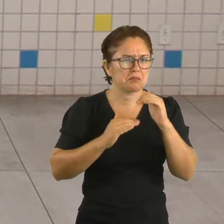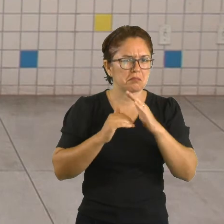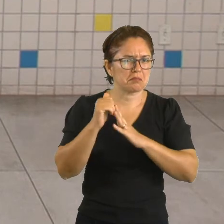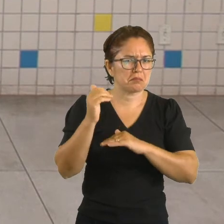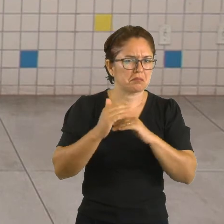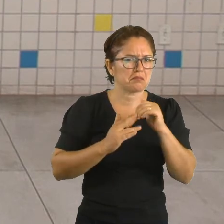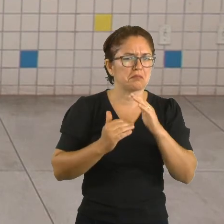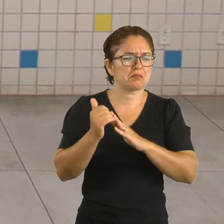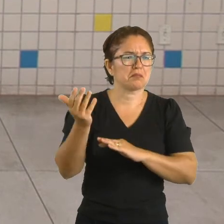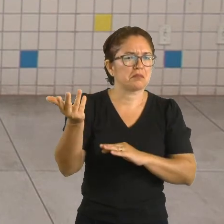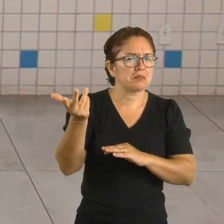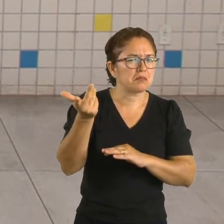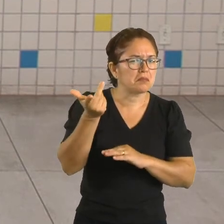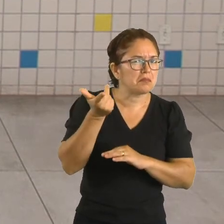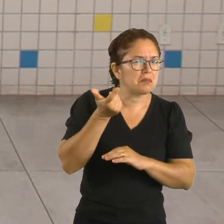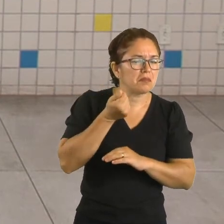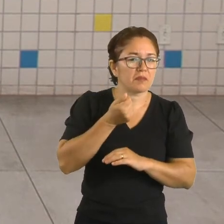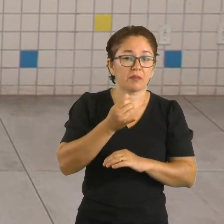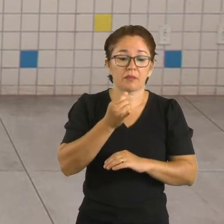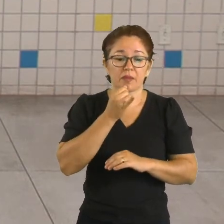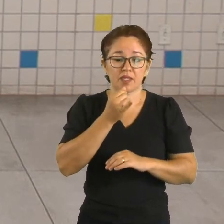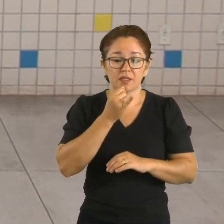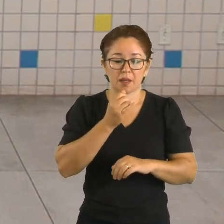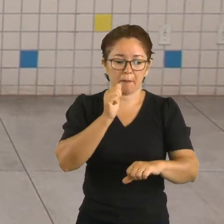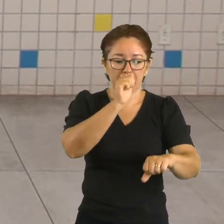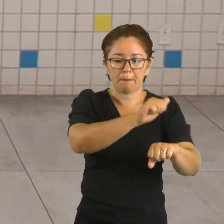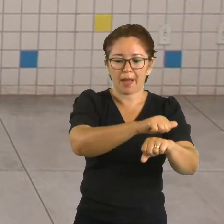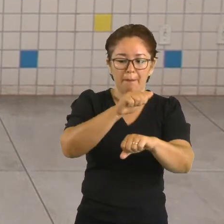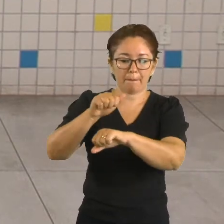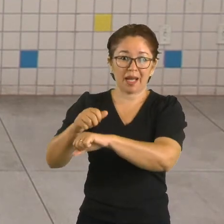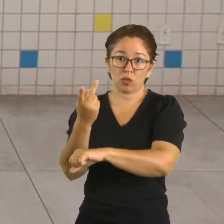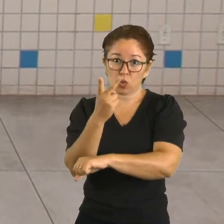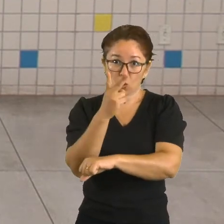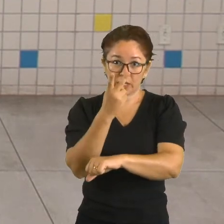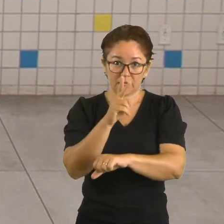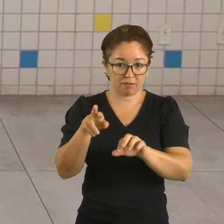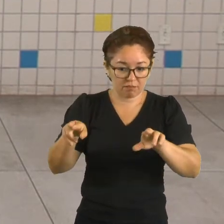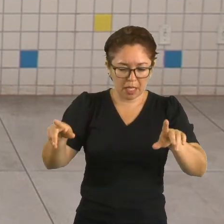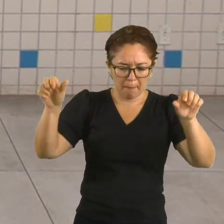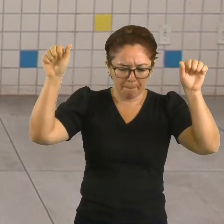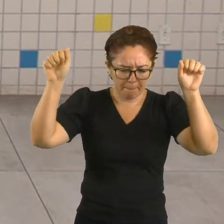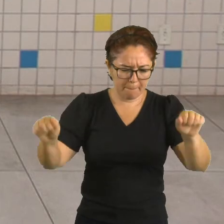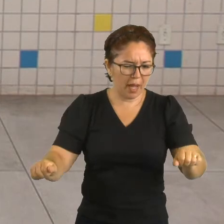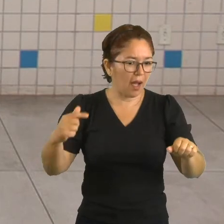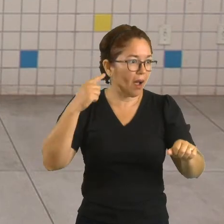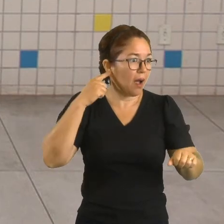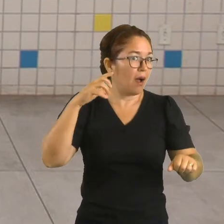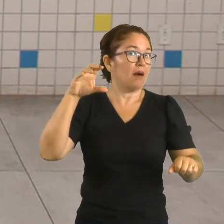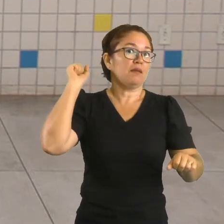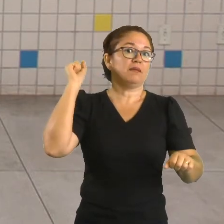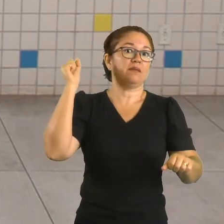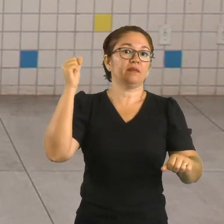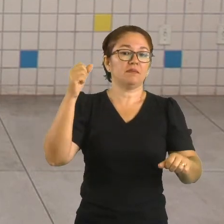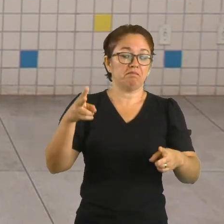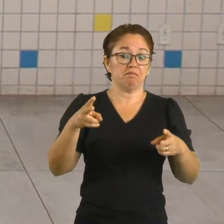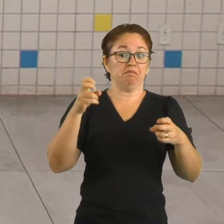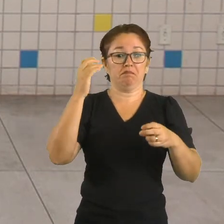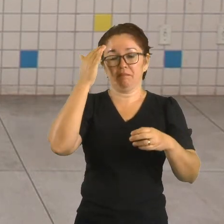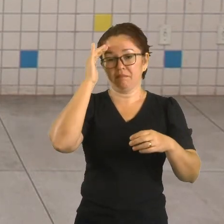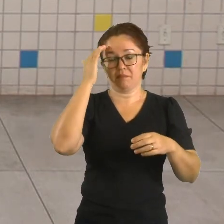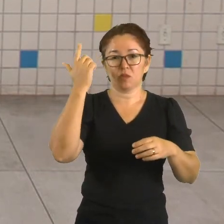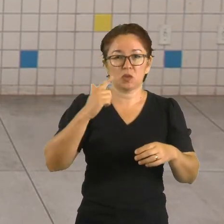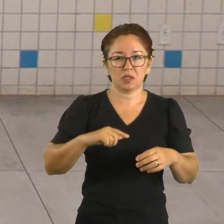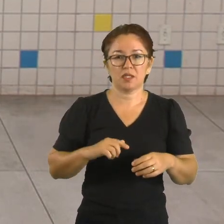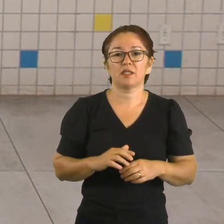Quando o tempo entre eles é maior que 0,1 segundos, por exemplo. Assim, quando estamos em uma certa distância de obstáculo, podemos